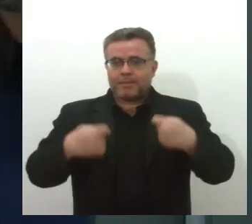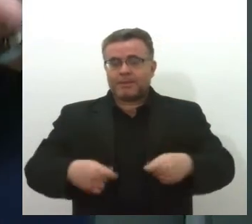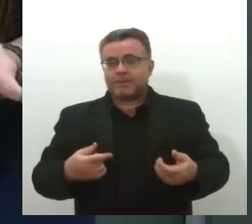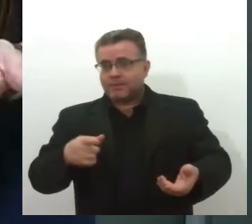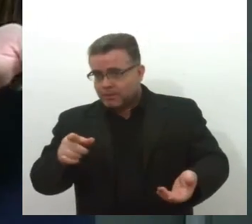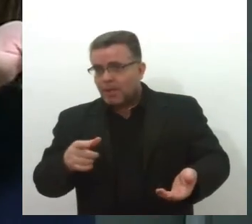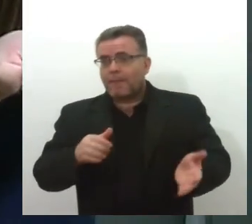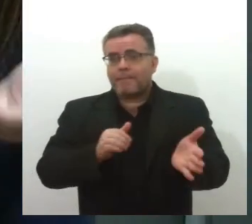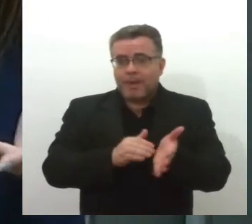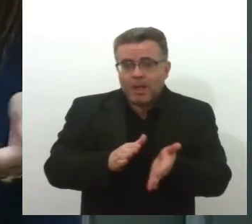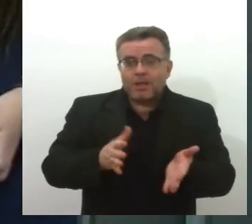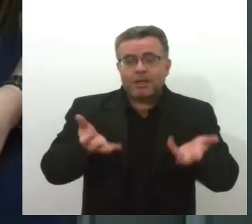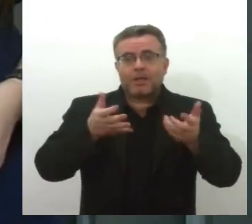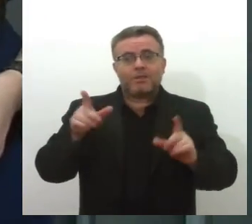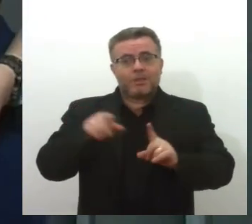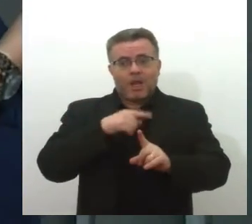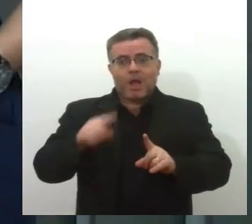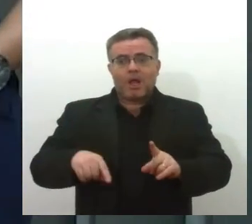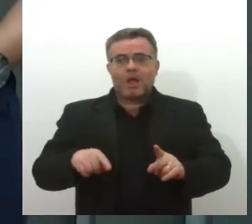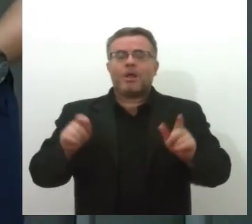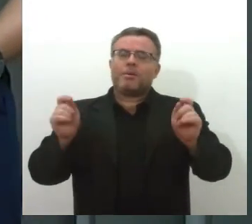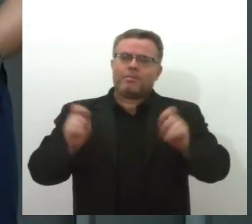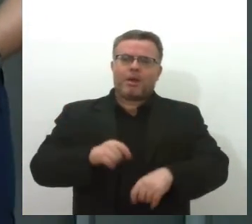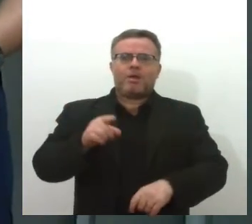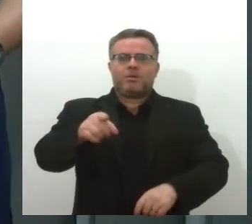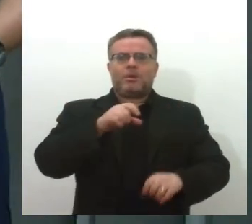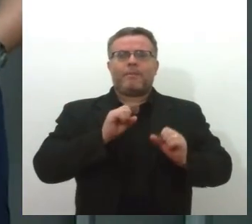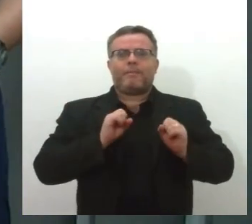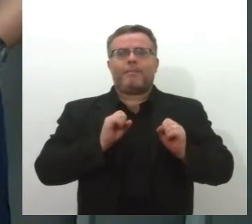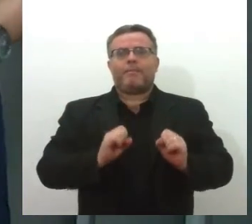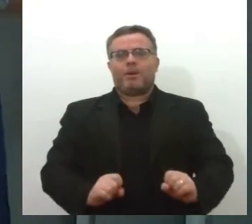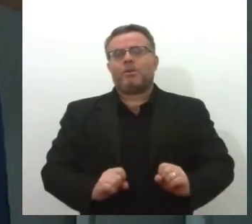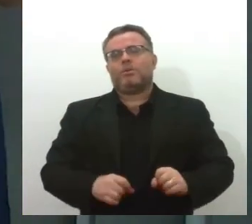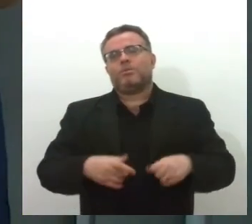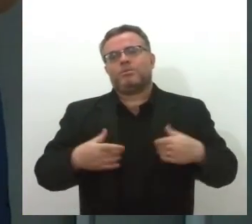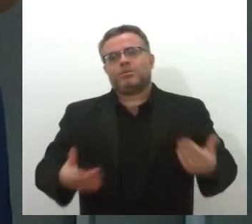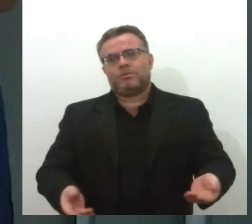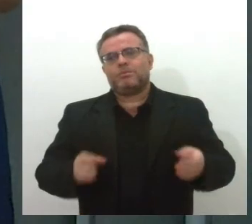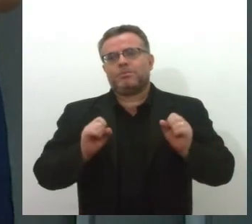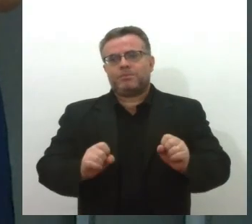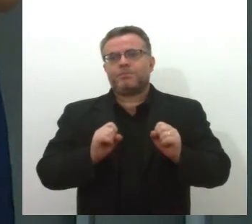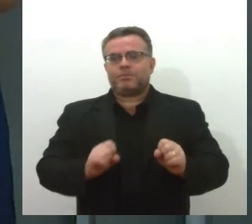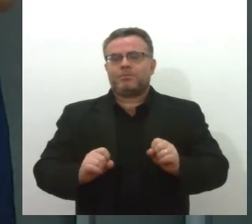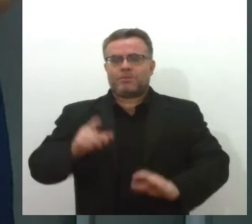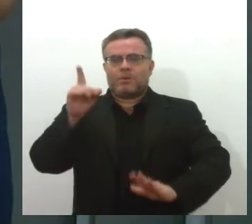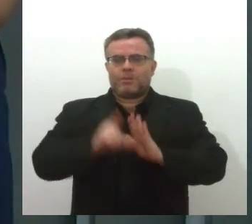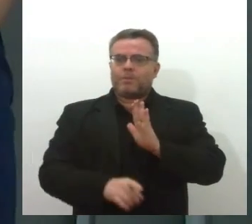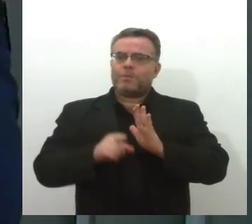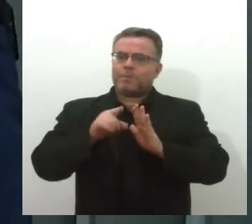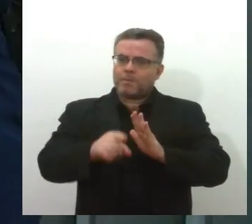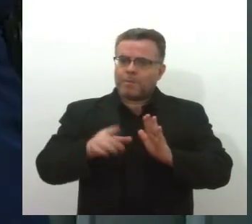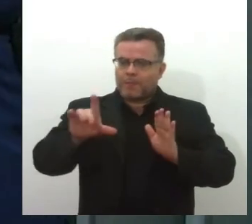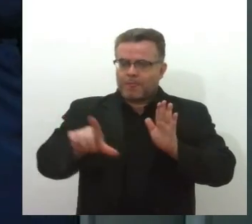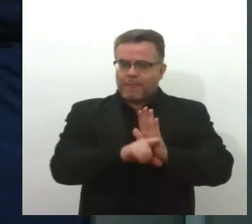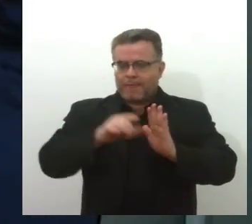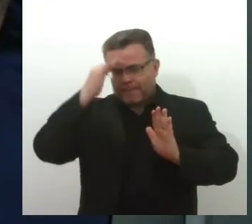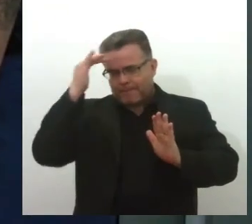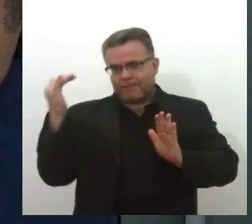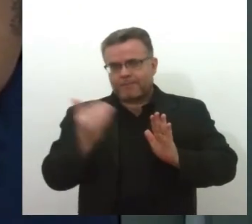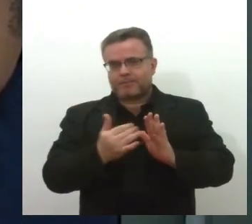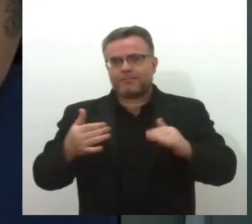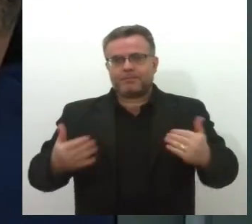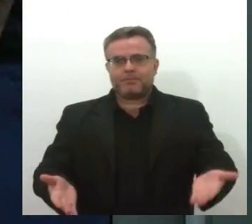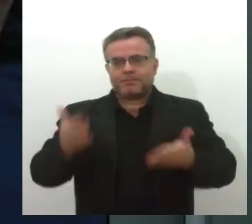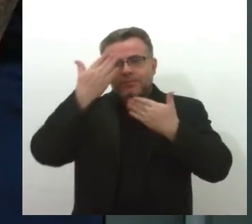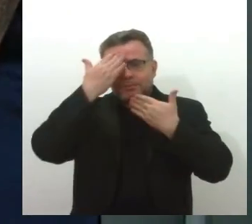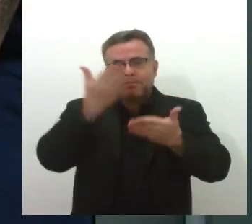emprego, quer cancelar o seu contrato, você sabe que você está, né, podendo fazer isso, você tem esse direito através da lei. Muito obrigada pela sua